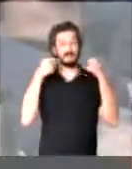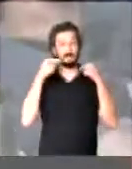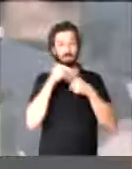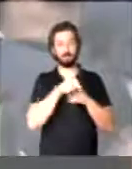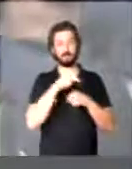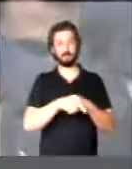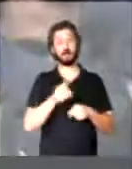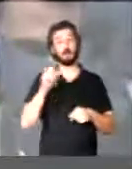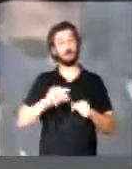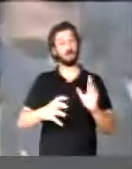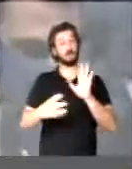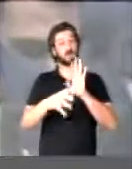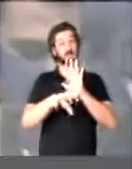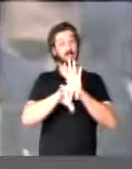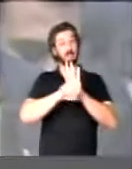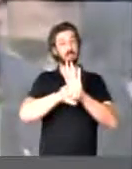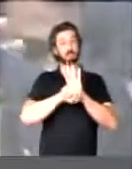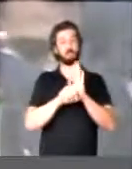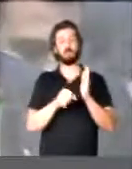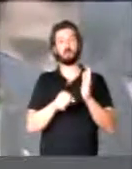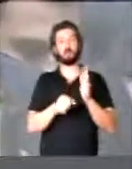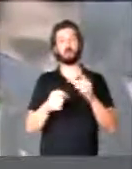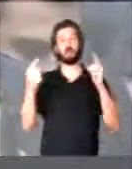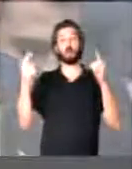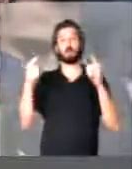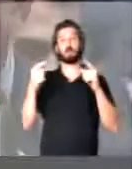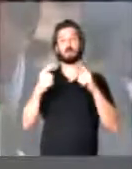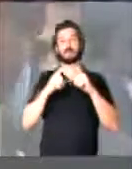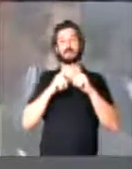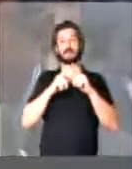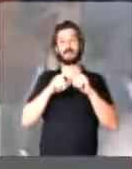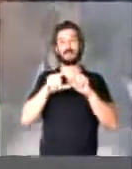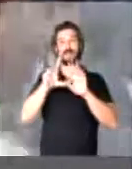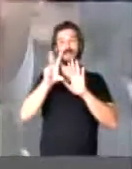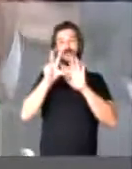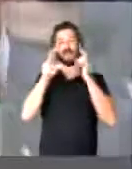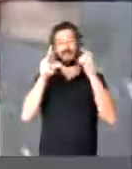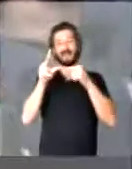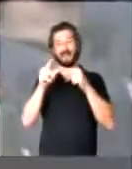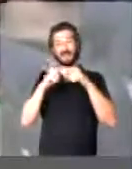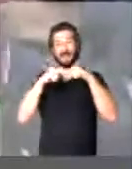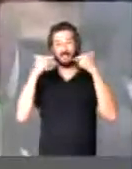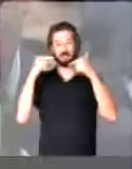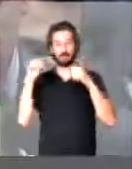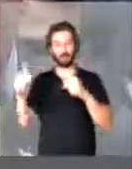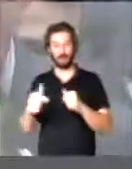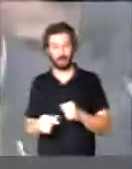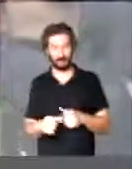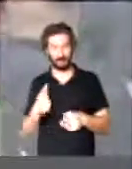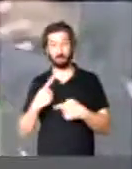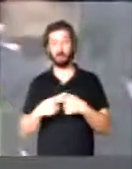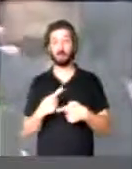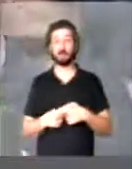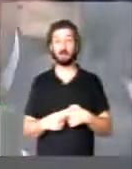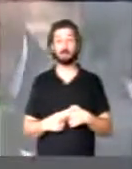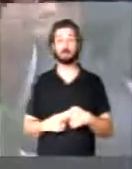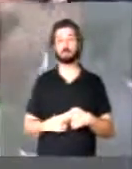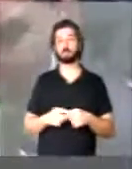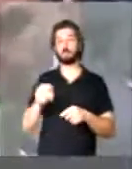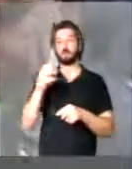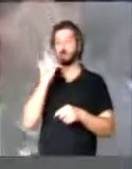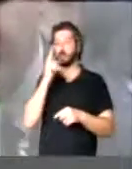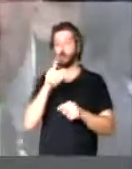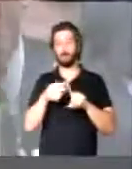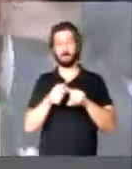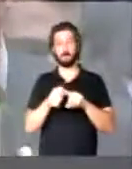são um símbolo aqui antipáticos na verdade, pato antipático porque não devoram